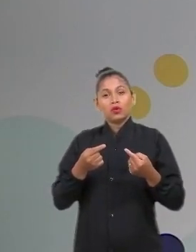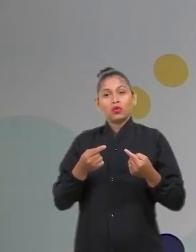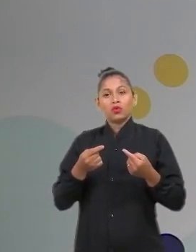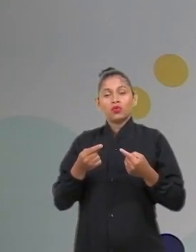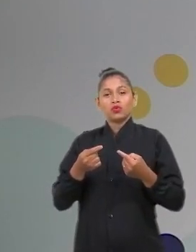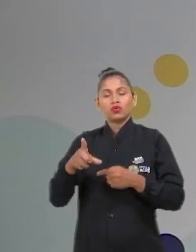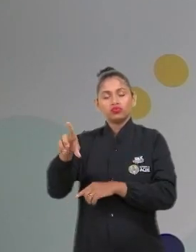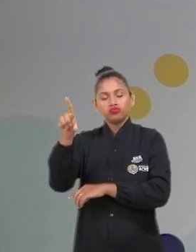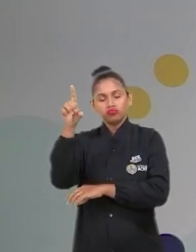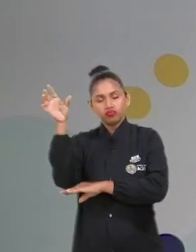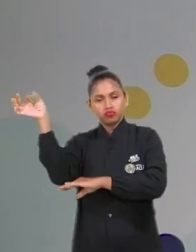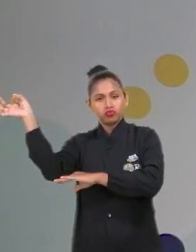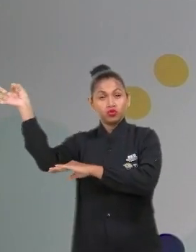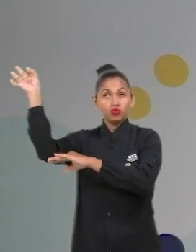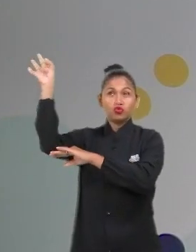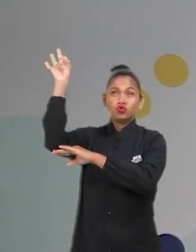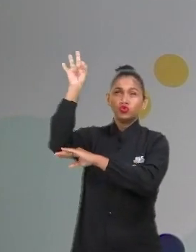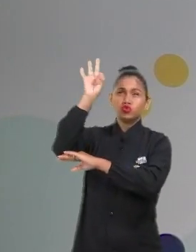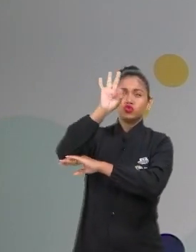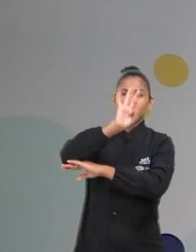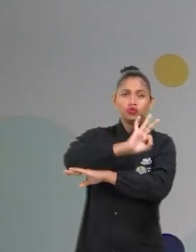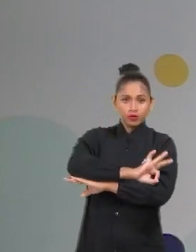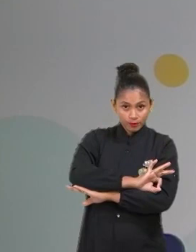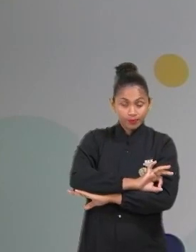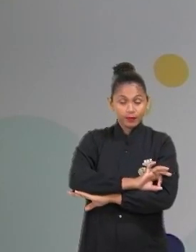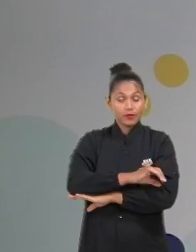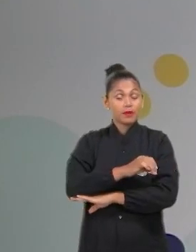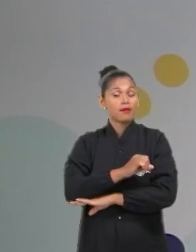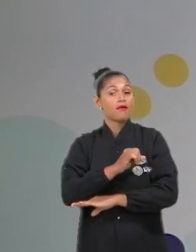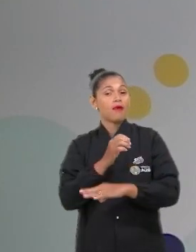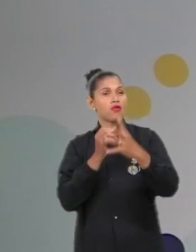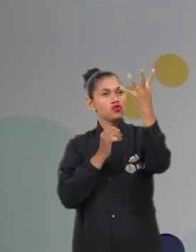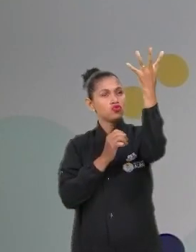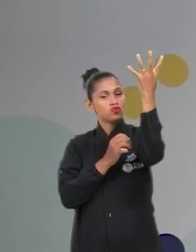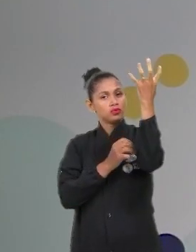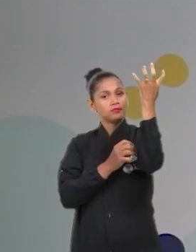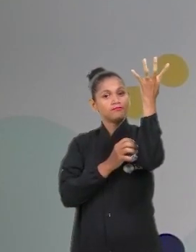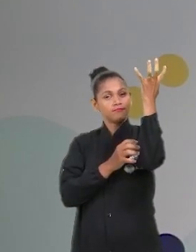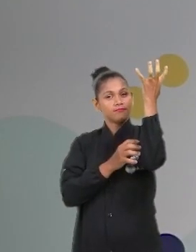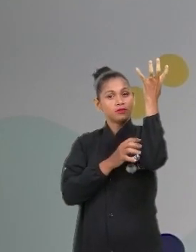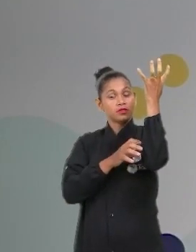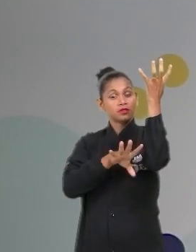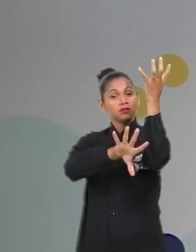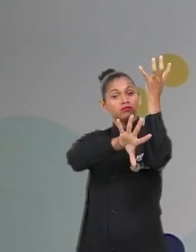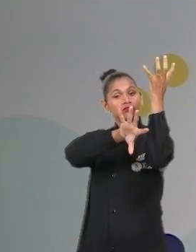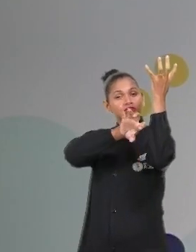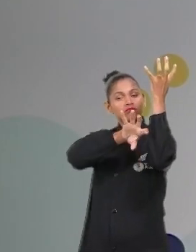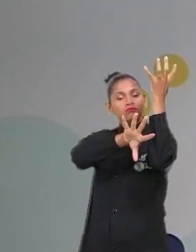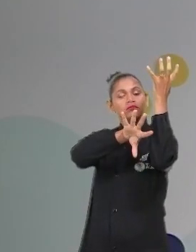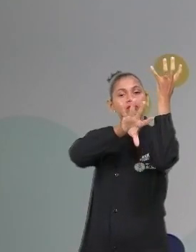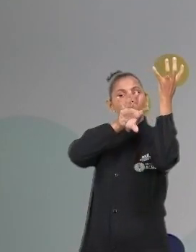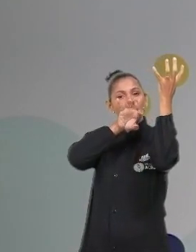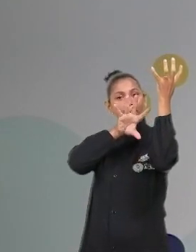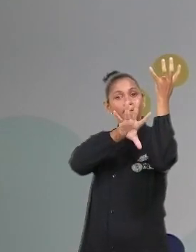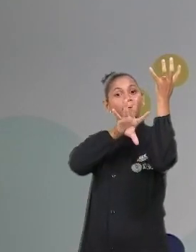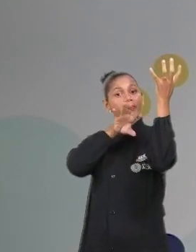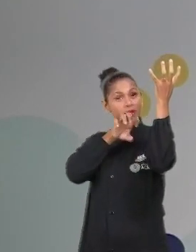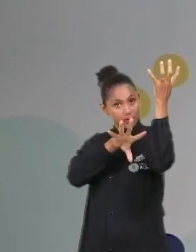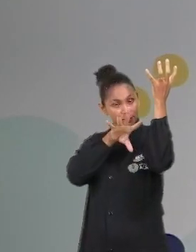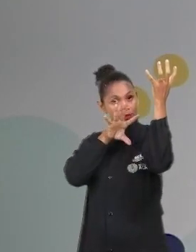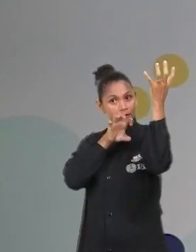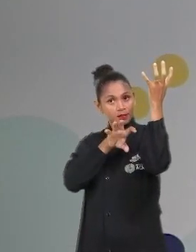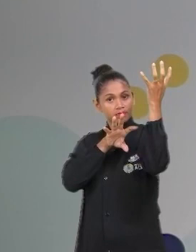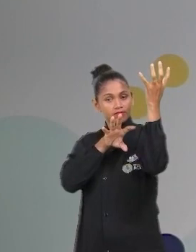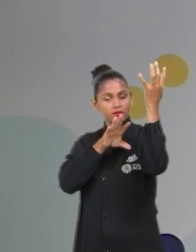respira. Respira do mesmo jeito. Está só que no momento da luz, ou com a presença de luz, ela está